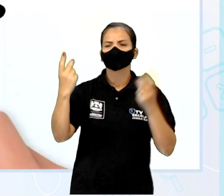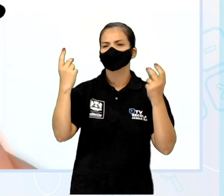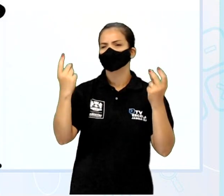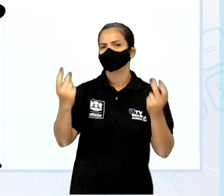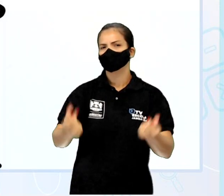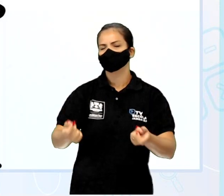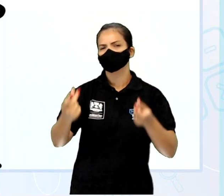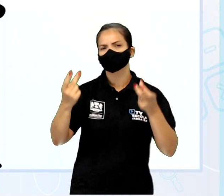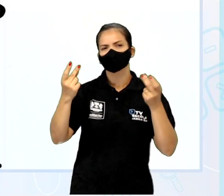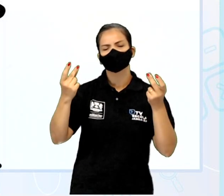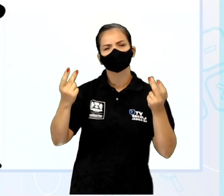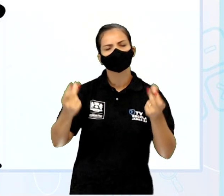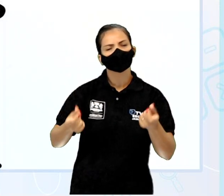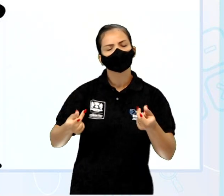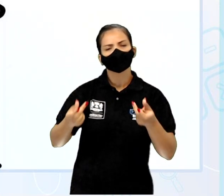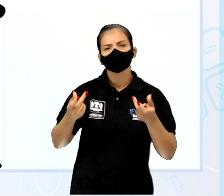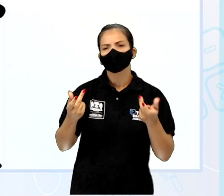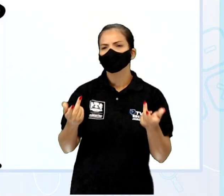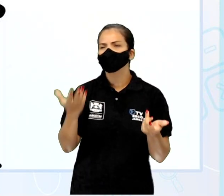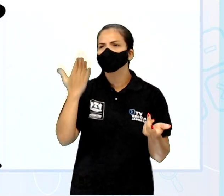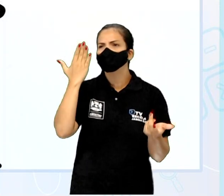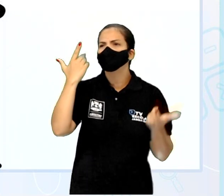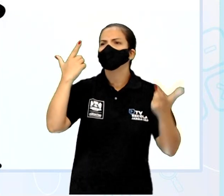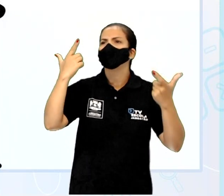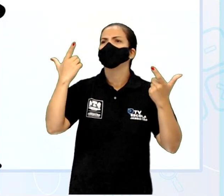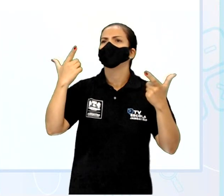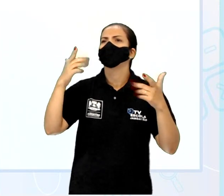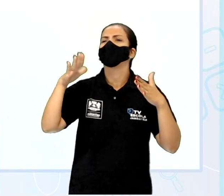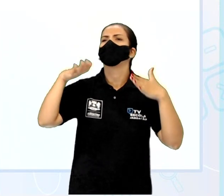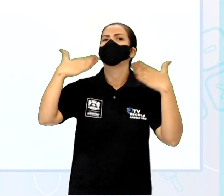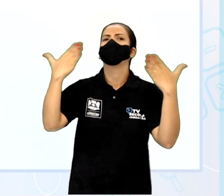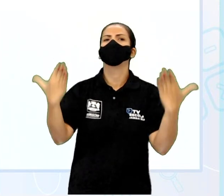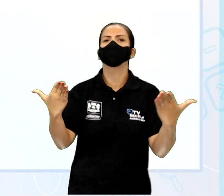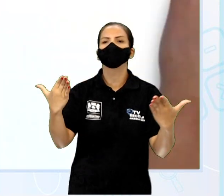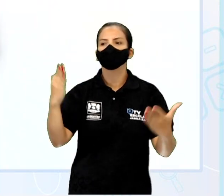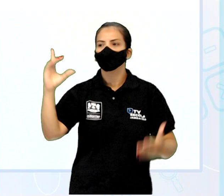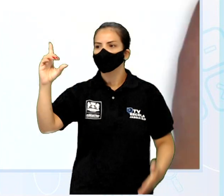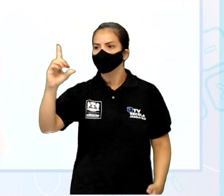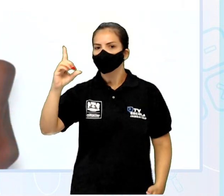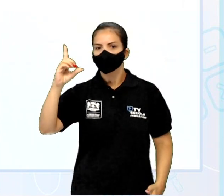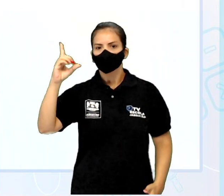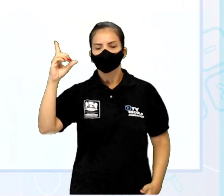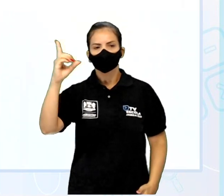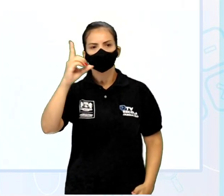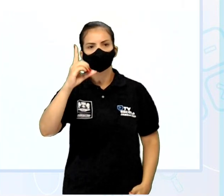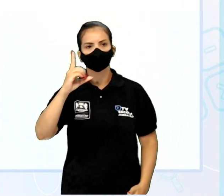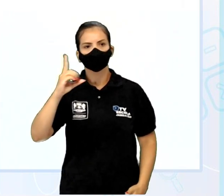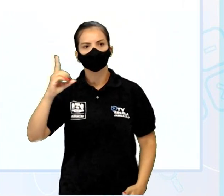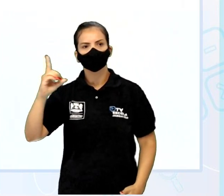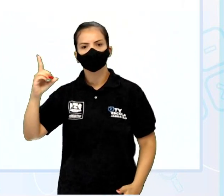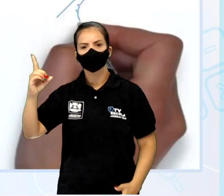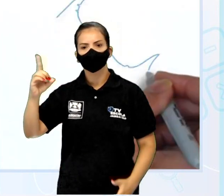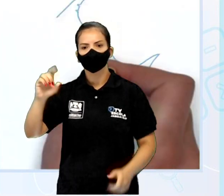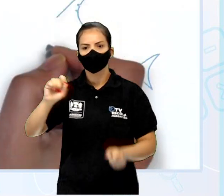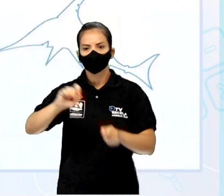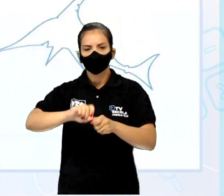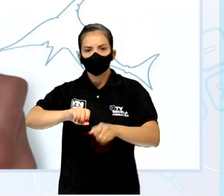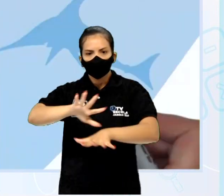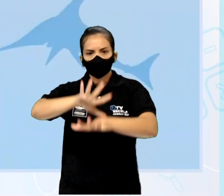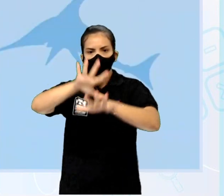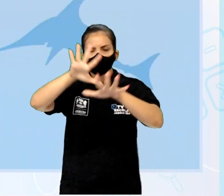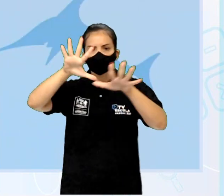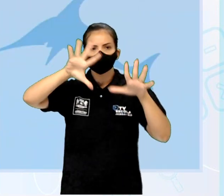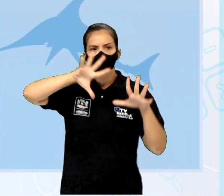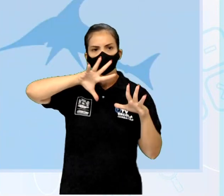consegue sequer lembrar quando os deuses fizeram o mundo. Eles